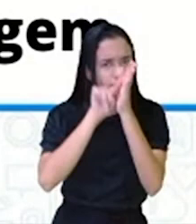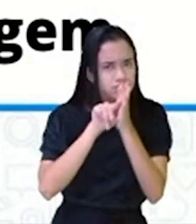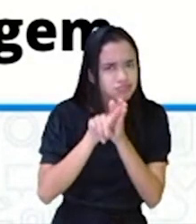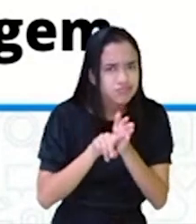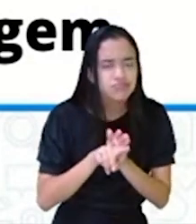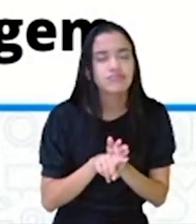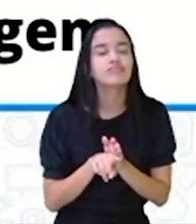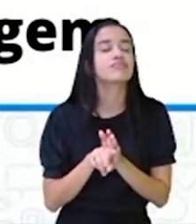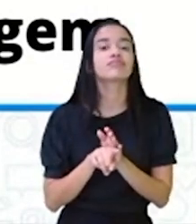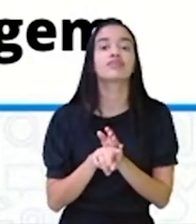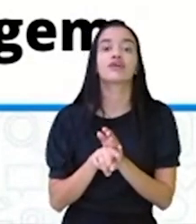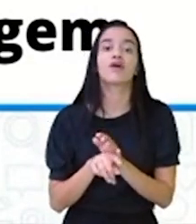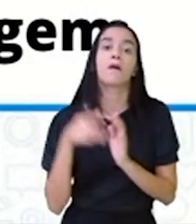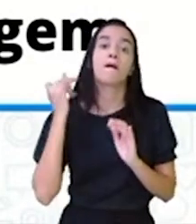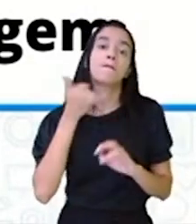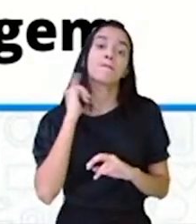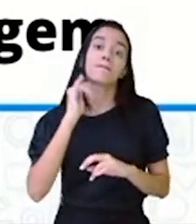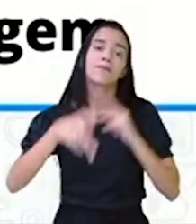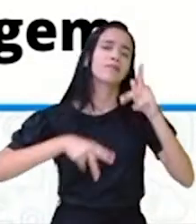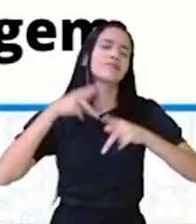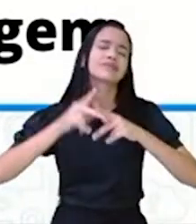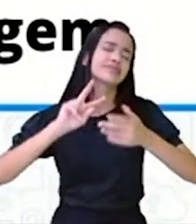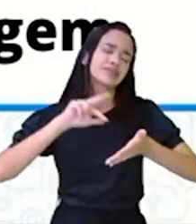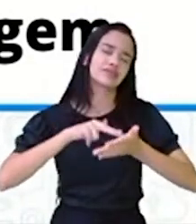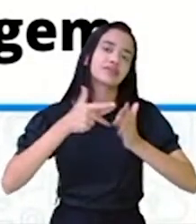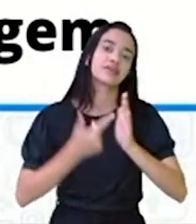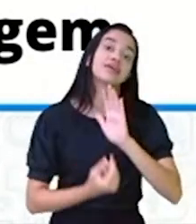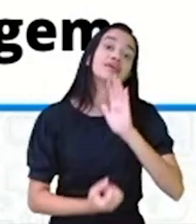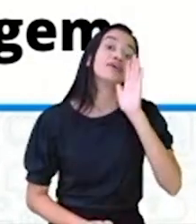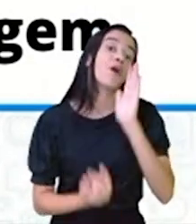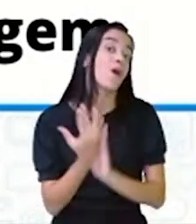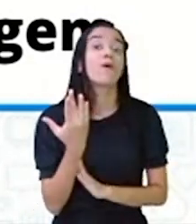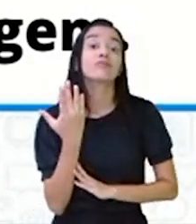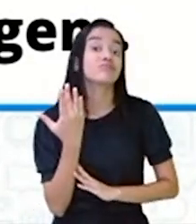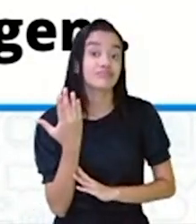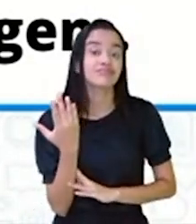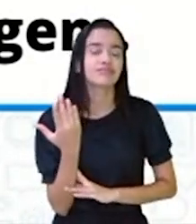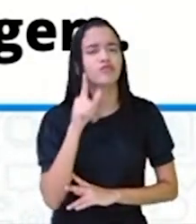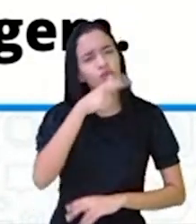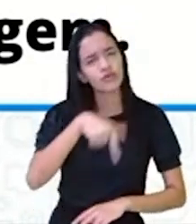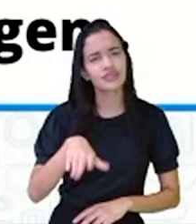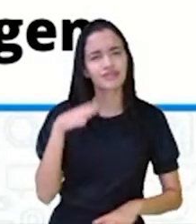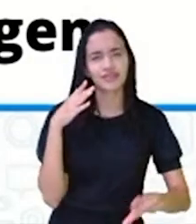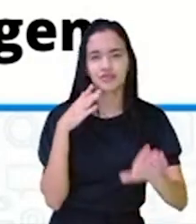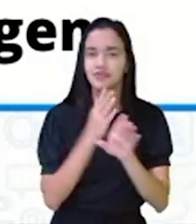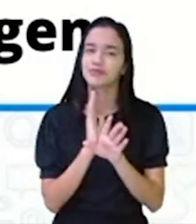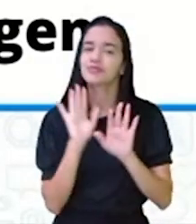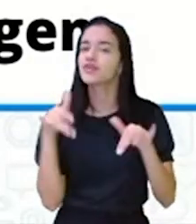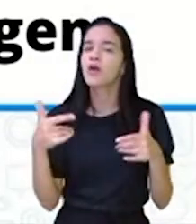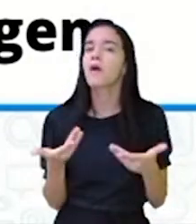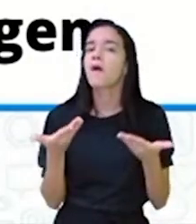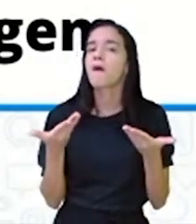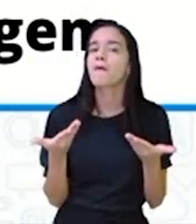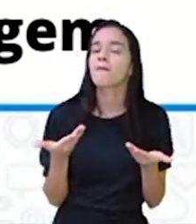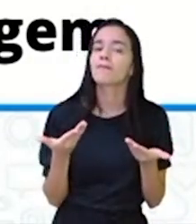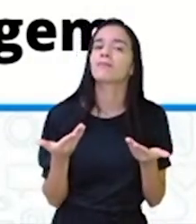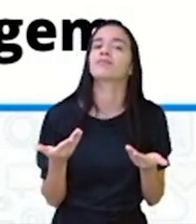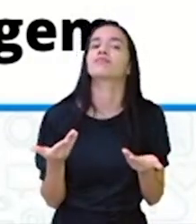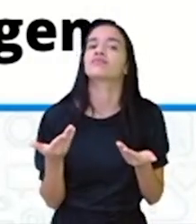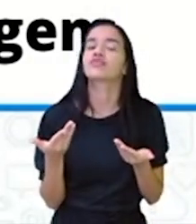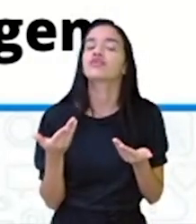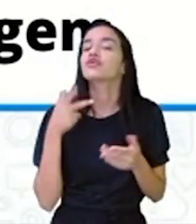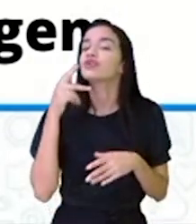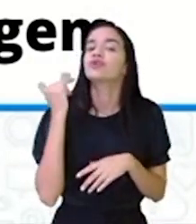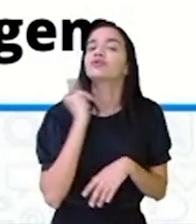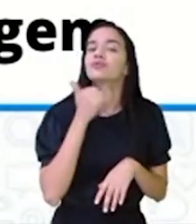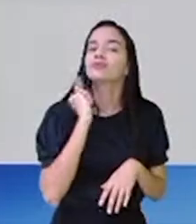ditado popular significa e qual é a sua origem. Será que vocês vão descobrir qual é a origem desse